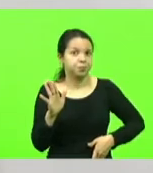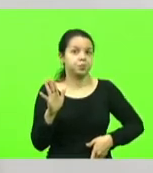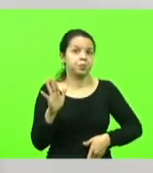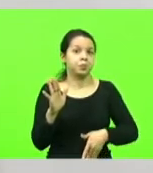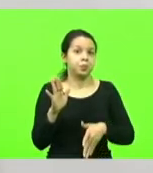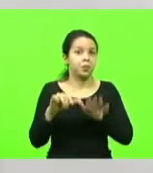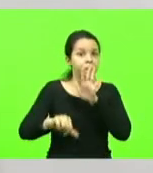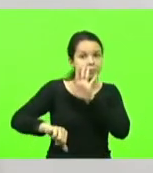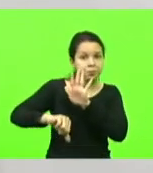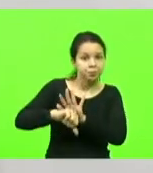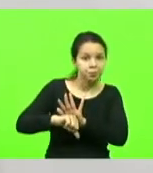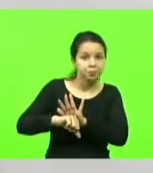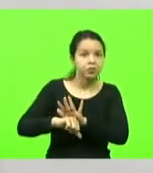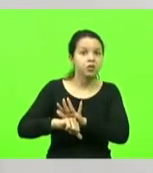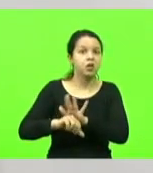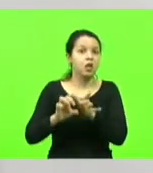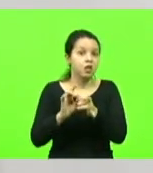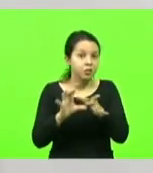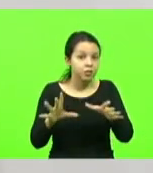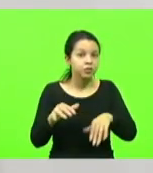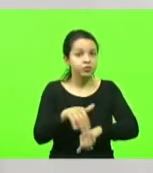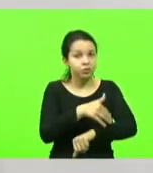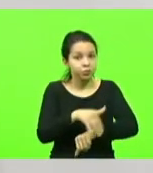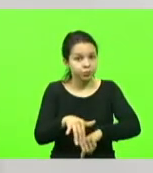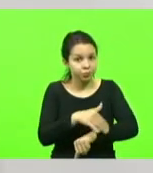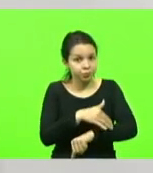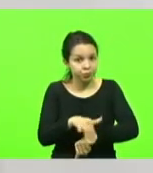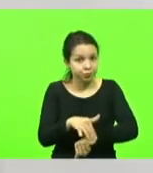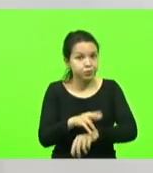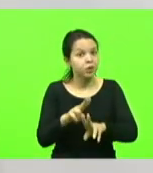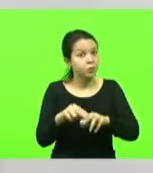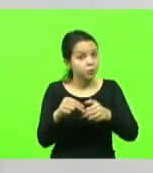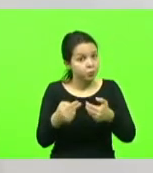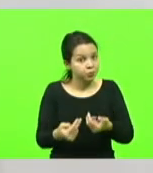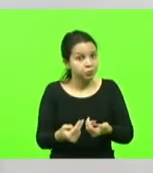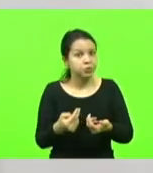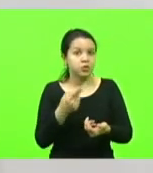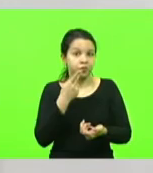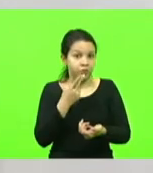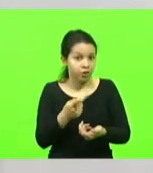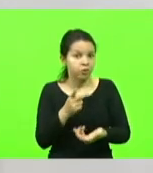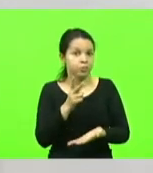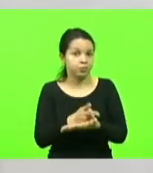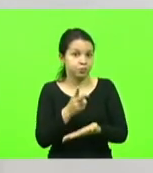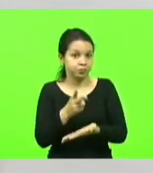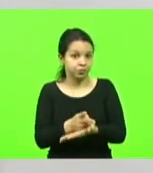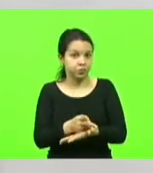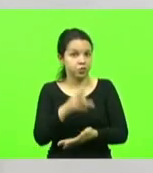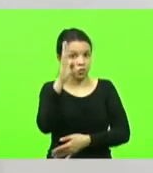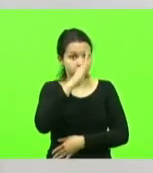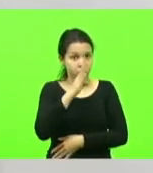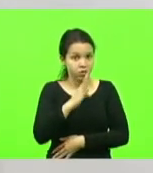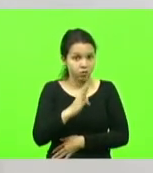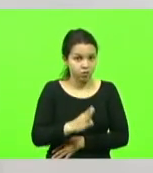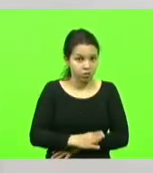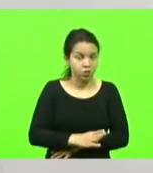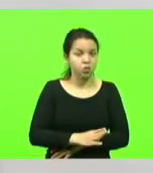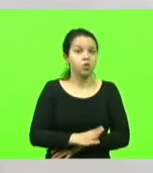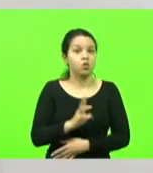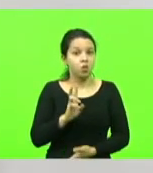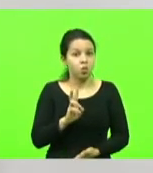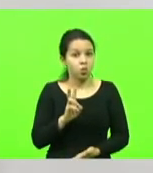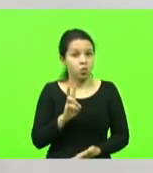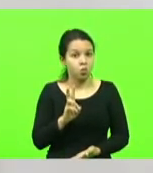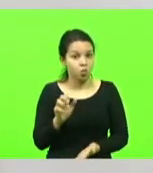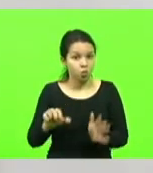nas ruas novamente. Por isso que eu sempre digo, no Brasil, o crime compensa. O